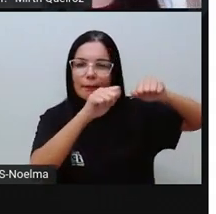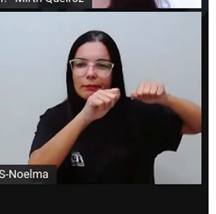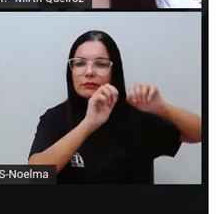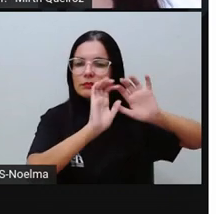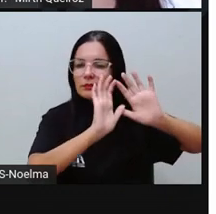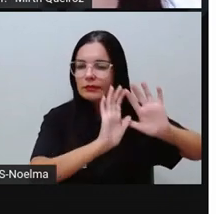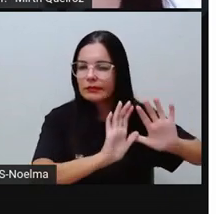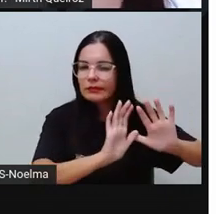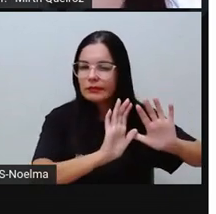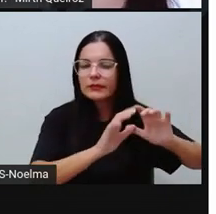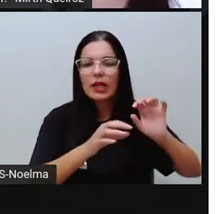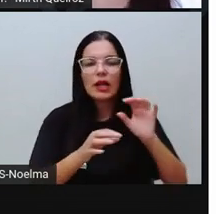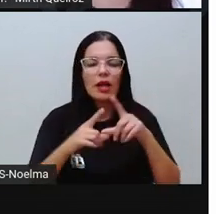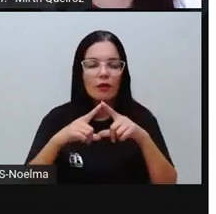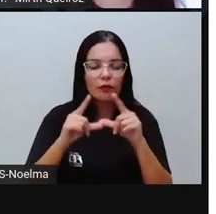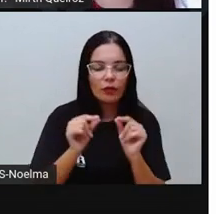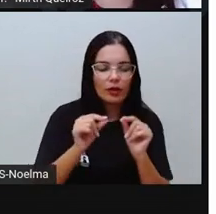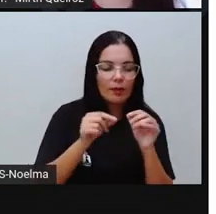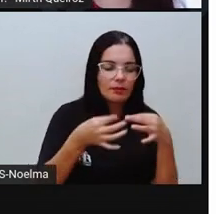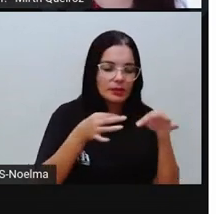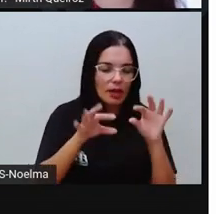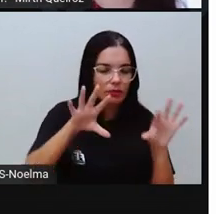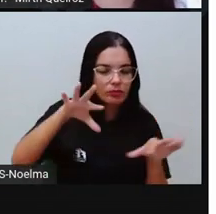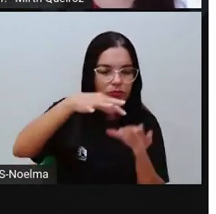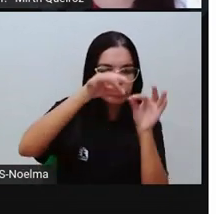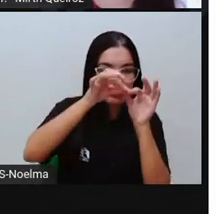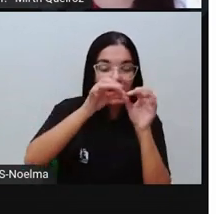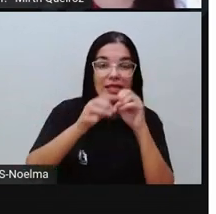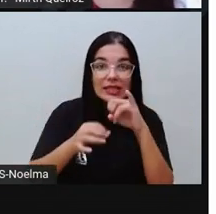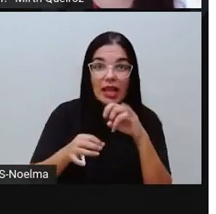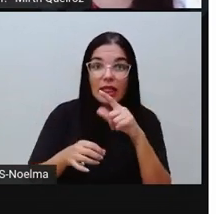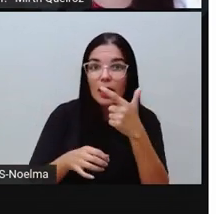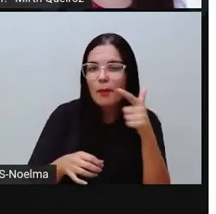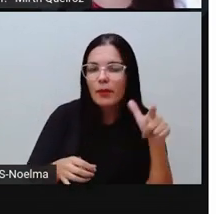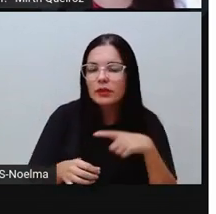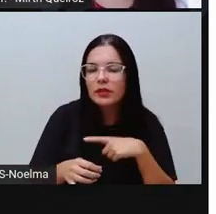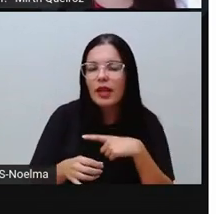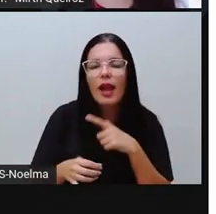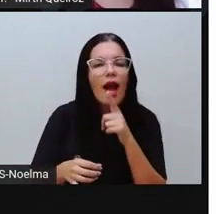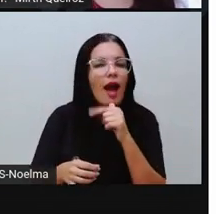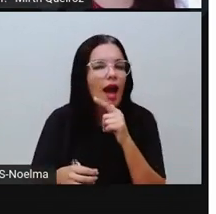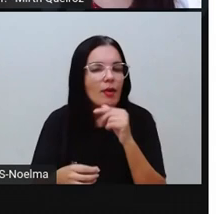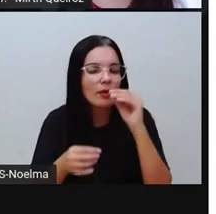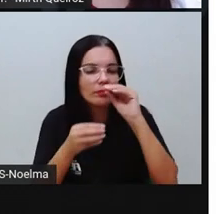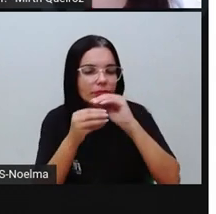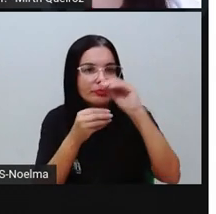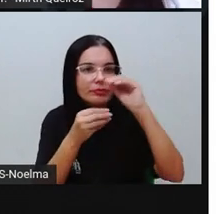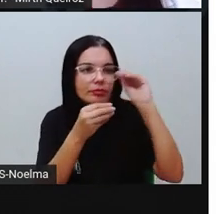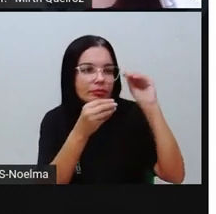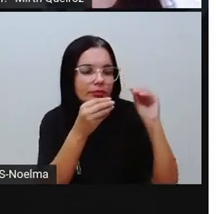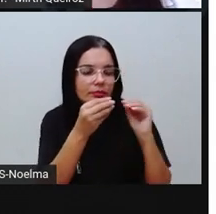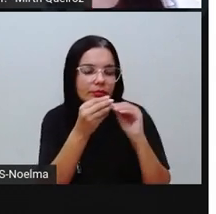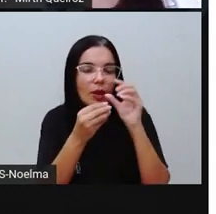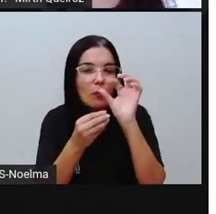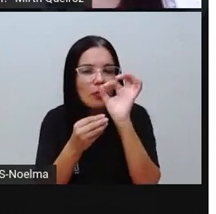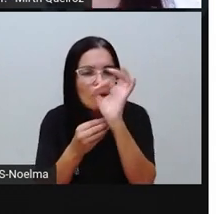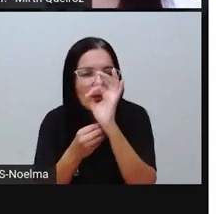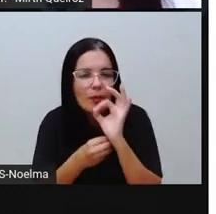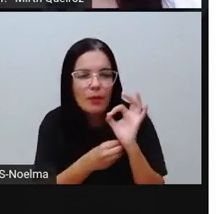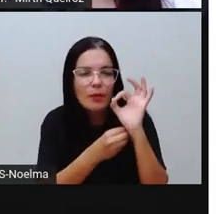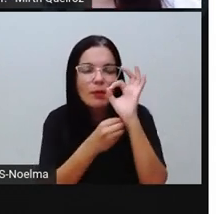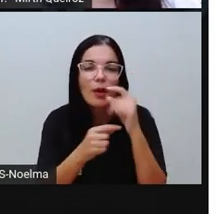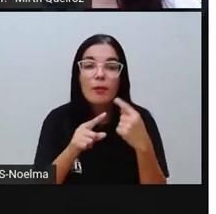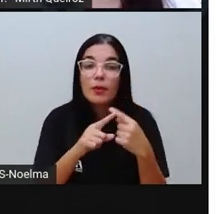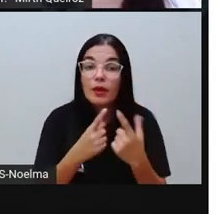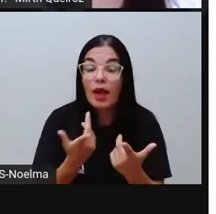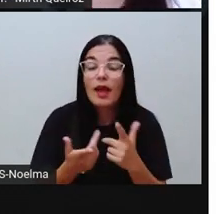algum tempo depois, ali vai estar molhado por dentro, né? Vão surgir gotículas de água ali dentro. Por quê? Porque as plantas,